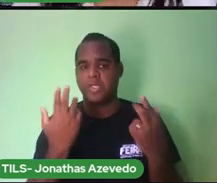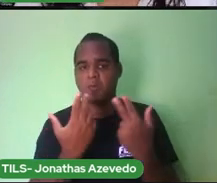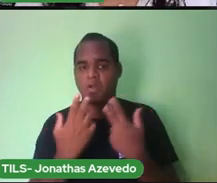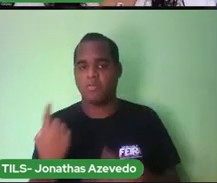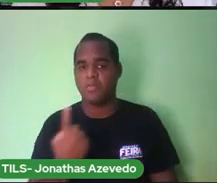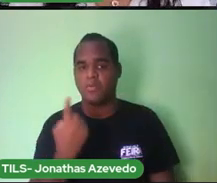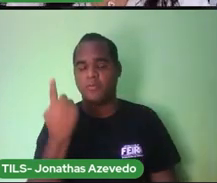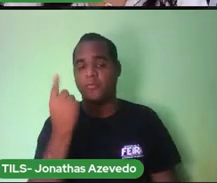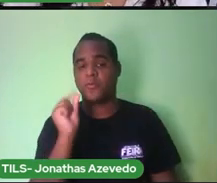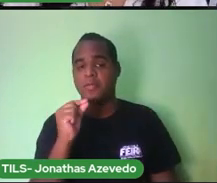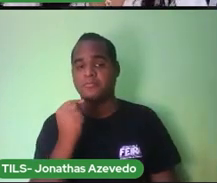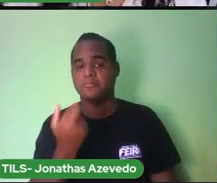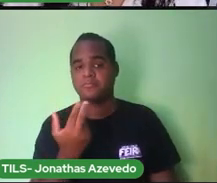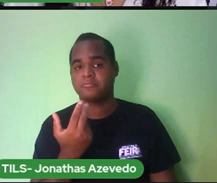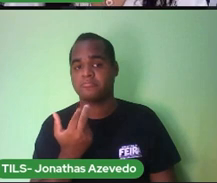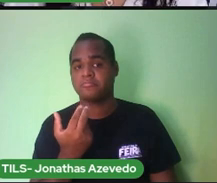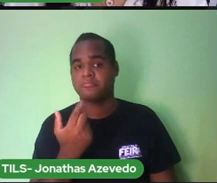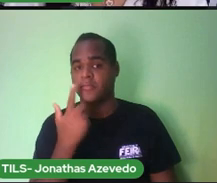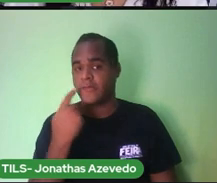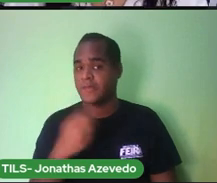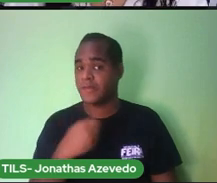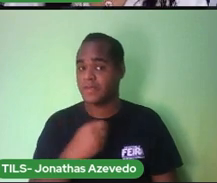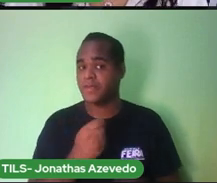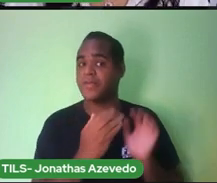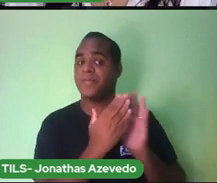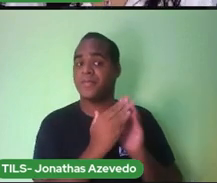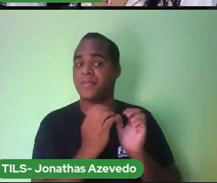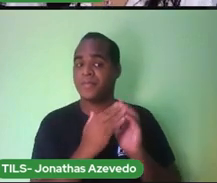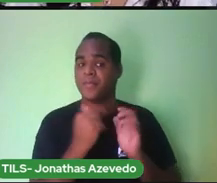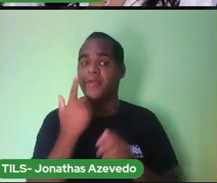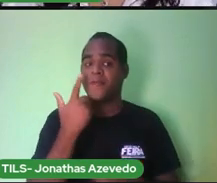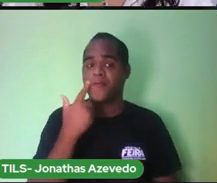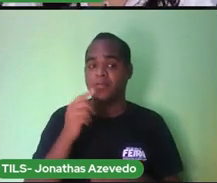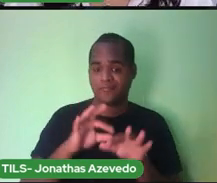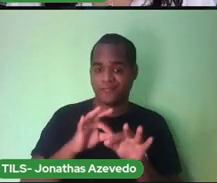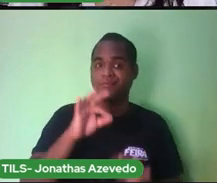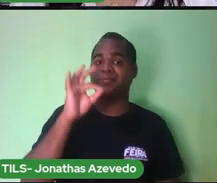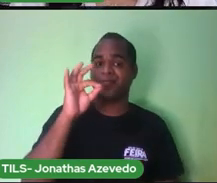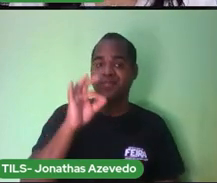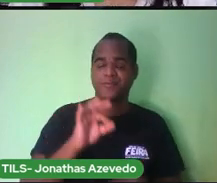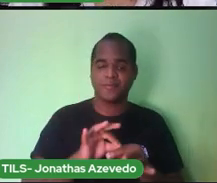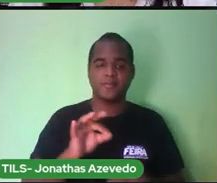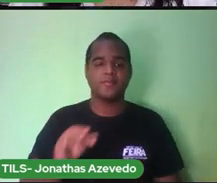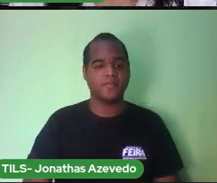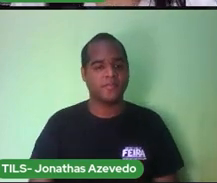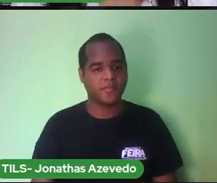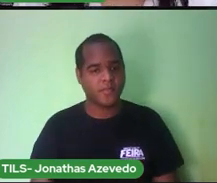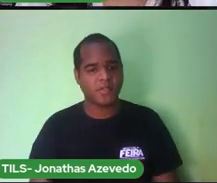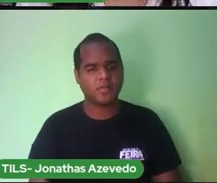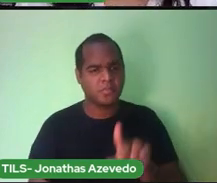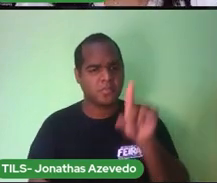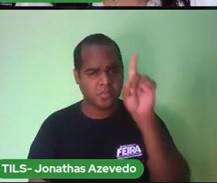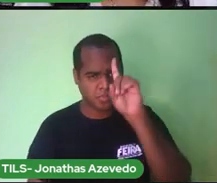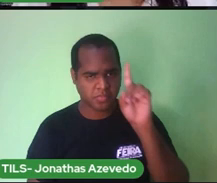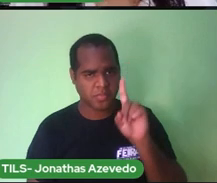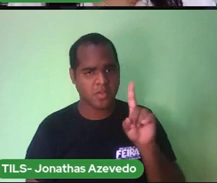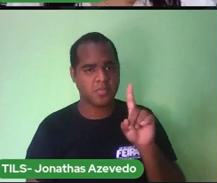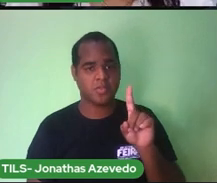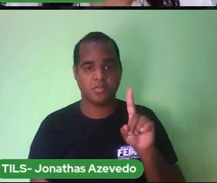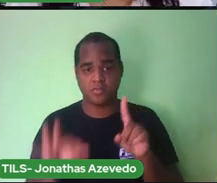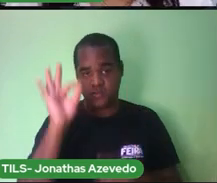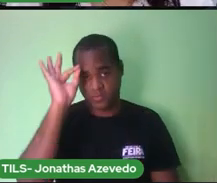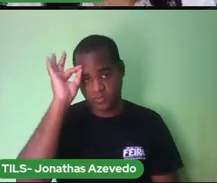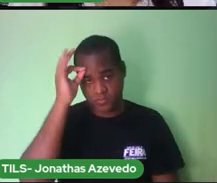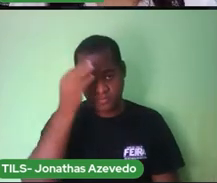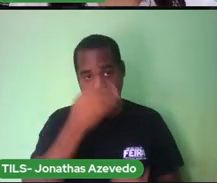Aí você vai ter que pedir Para alguém medir você Não é verdade? Então Se você não souber A sua altura Pede para um adulto